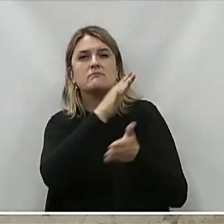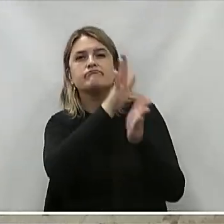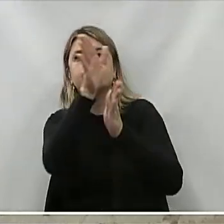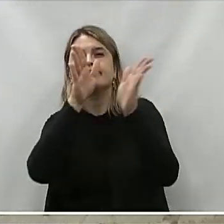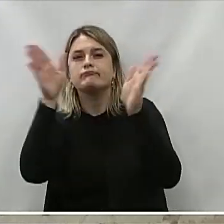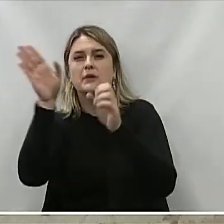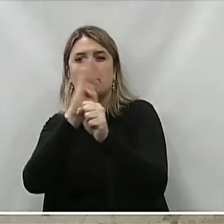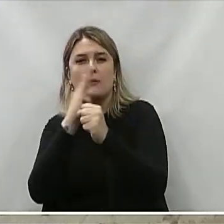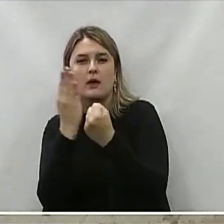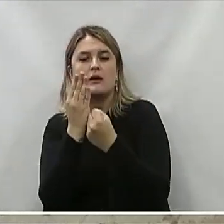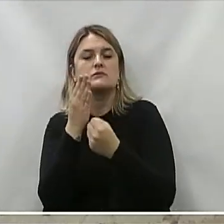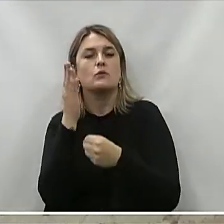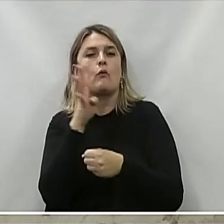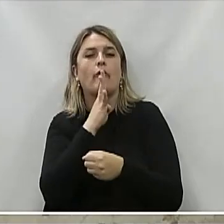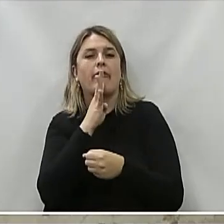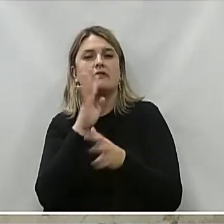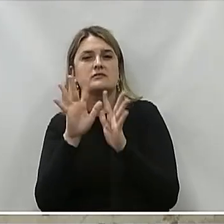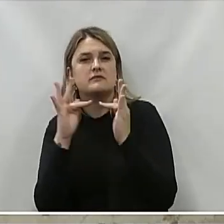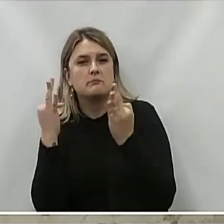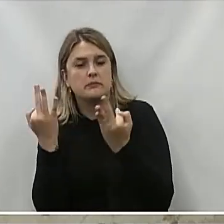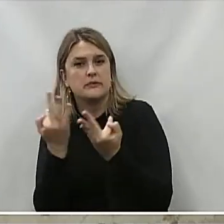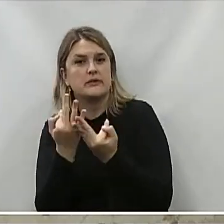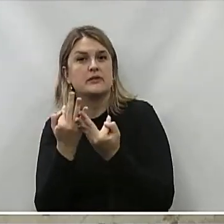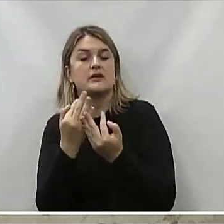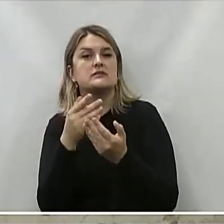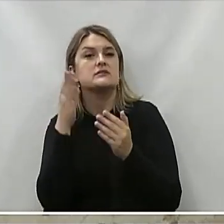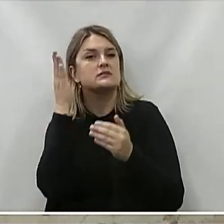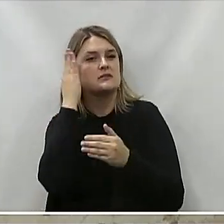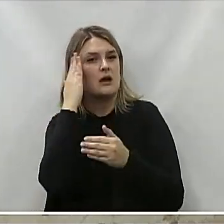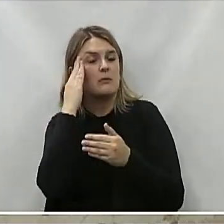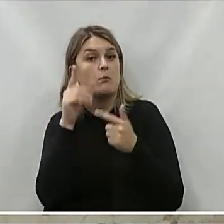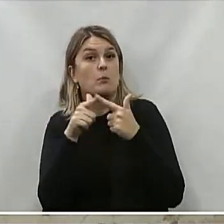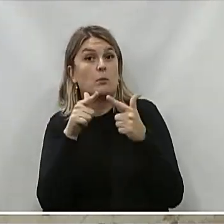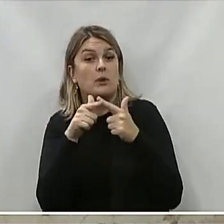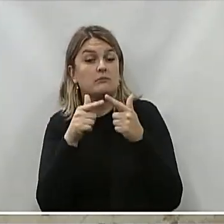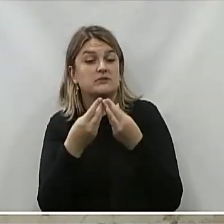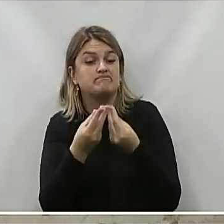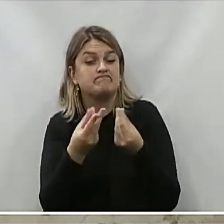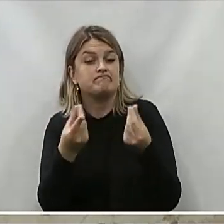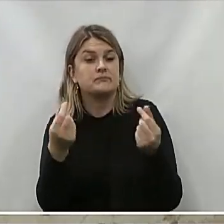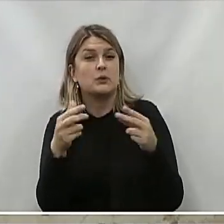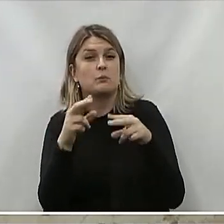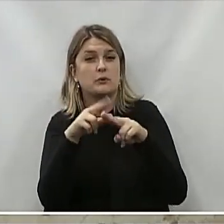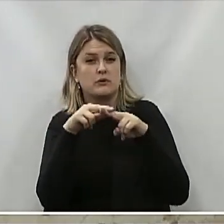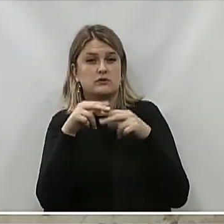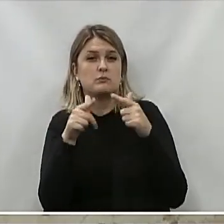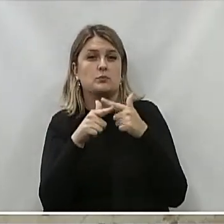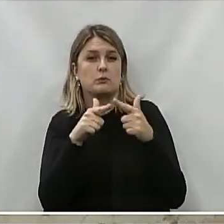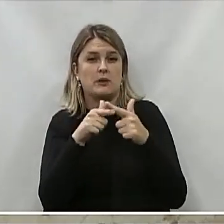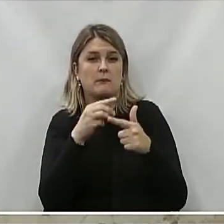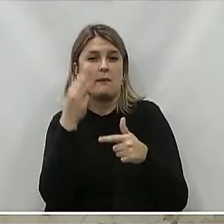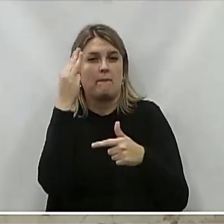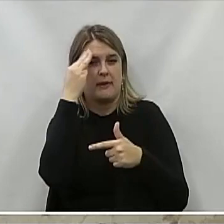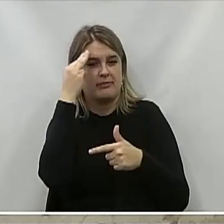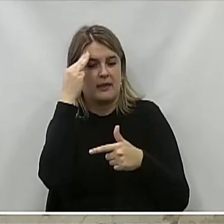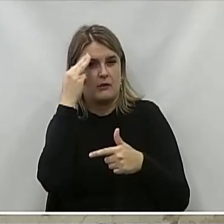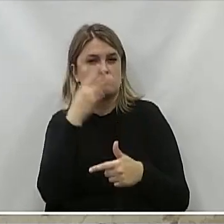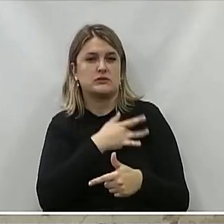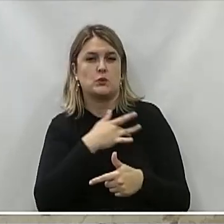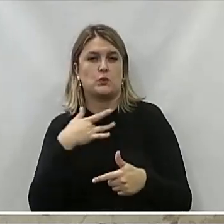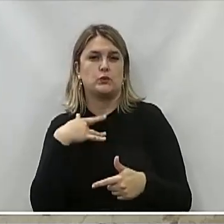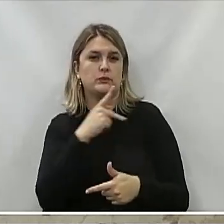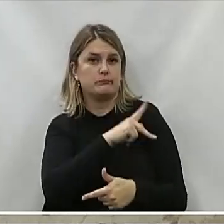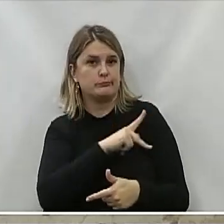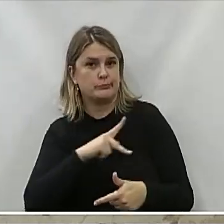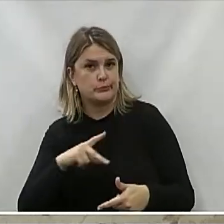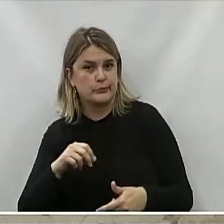Vocês estão Com as famílias Estão com as situações Delicadas Quando envolve A saúde mental A saúde pública E também a educação